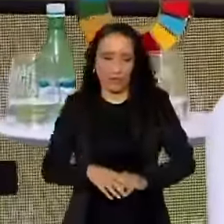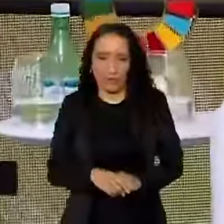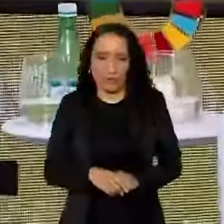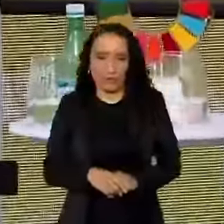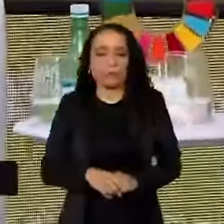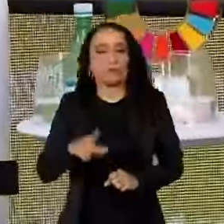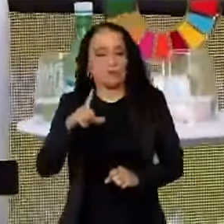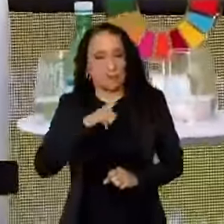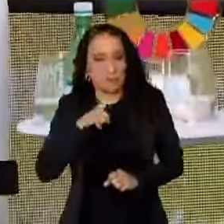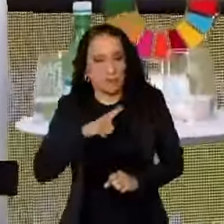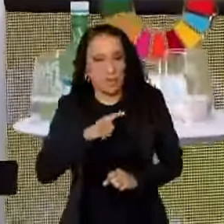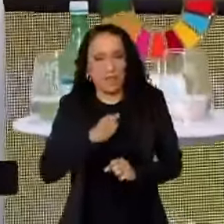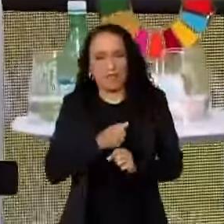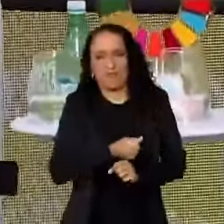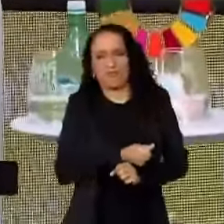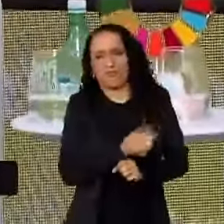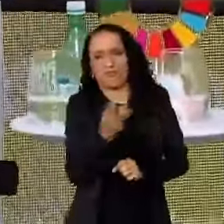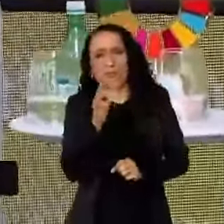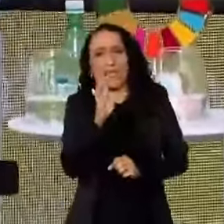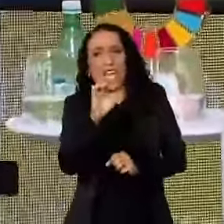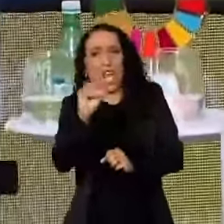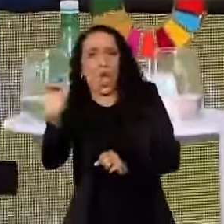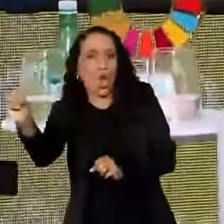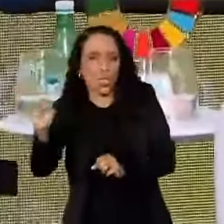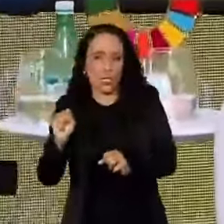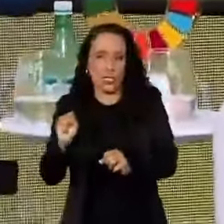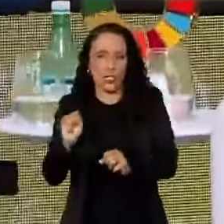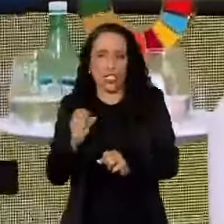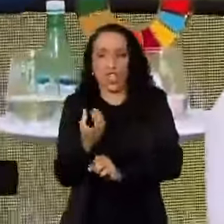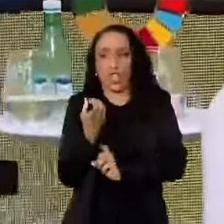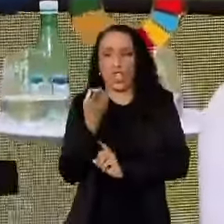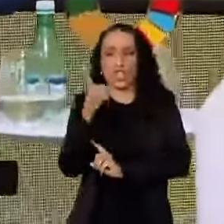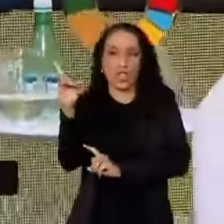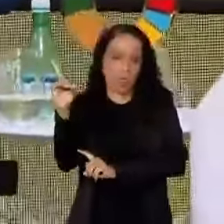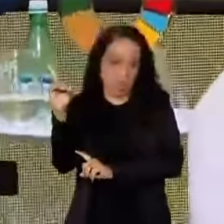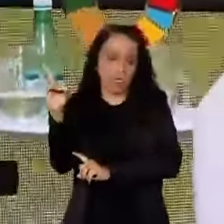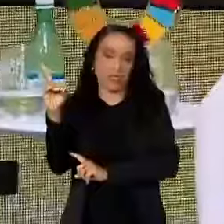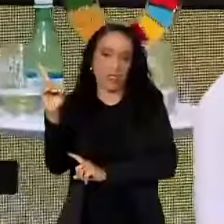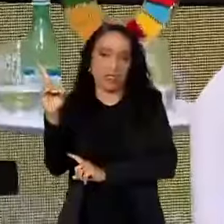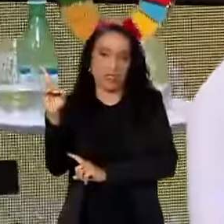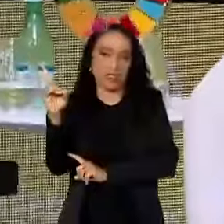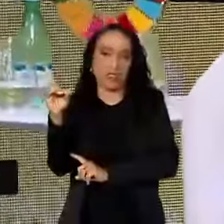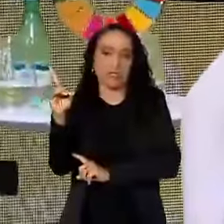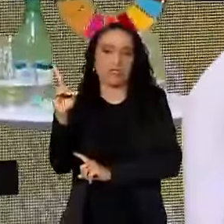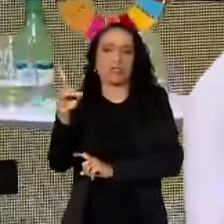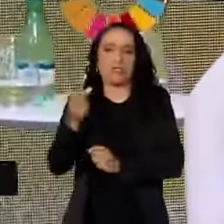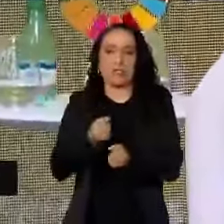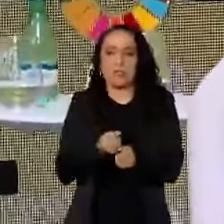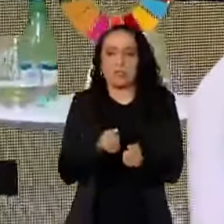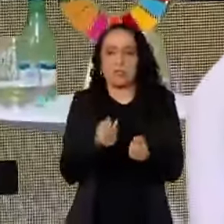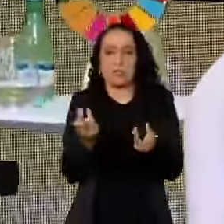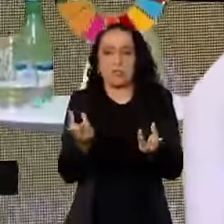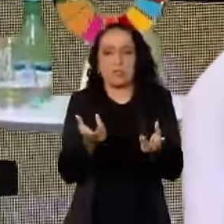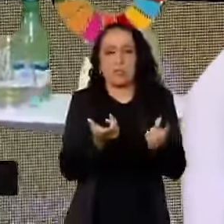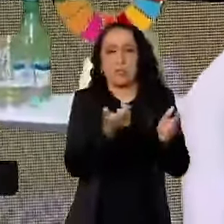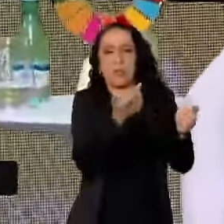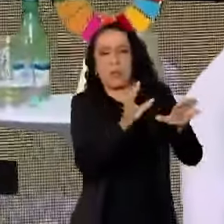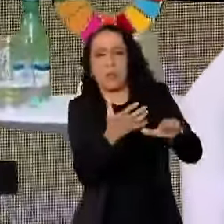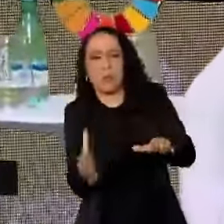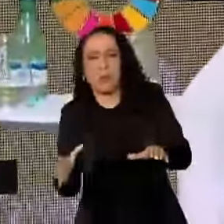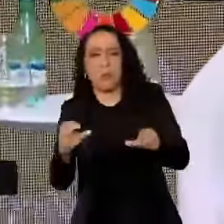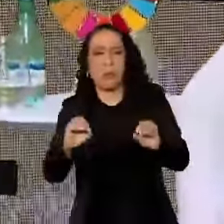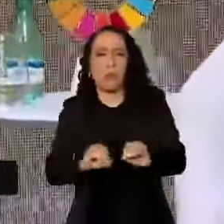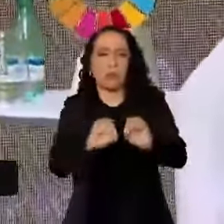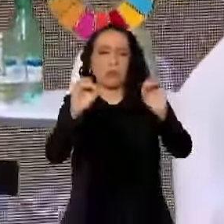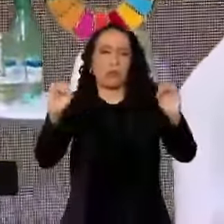Existem trilhões e trilhões de dólares navegando pelo oceano Atlântico, navegando